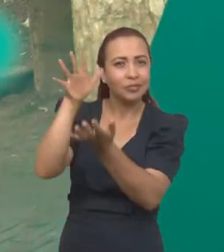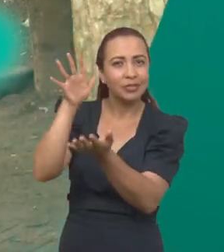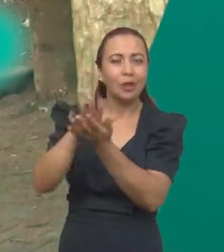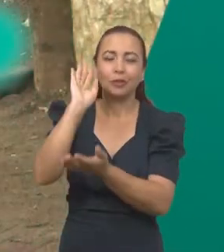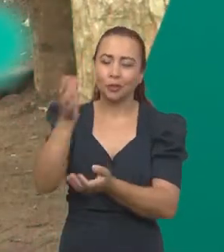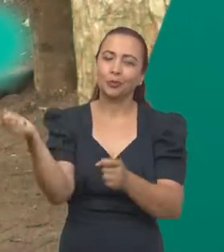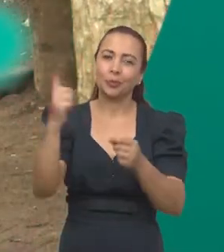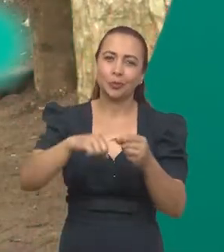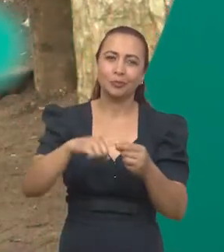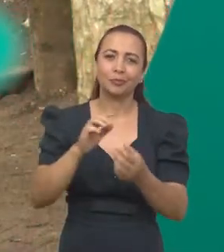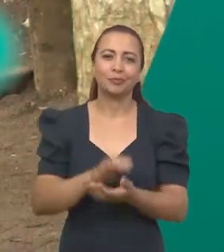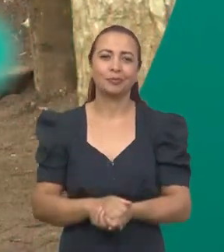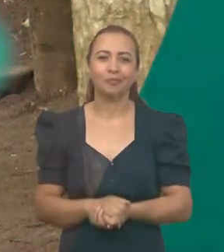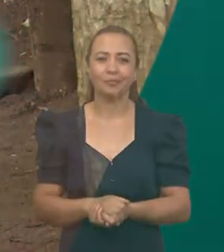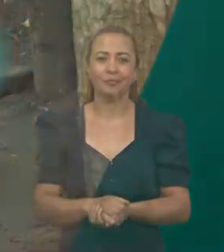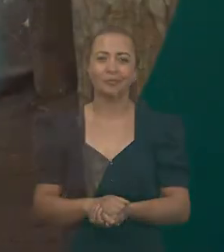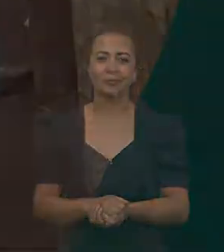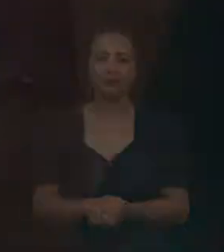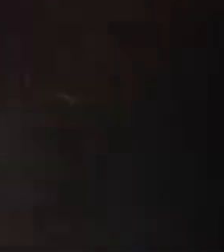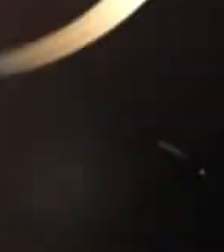do Recife. A gente volta já.